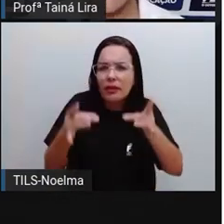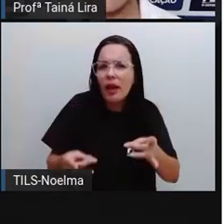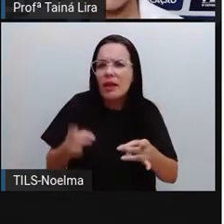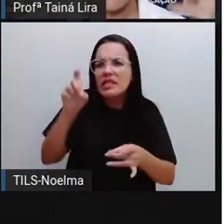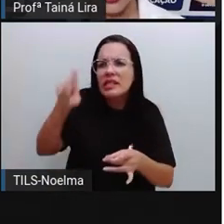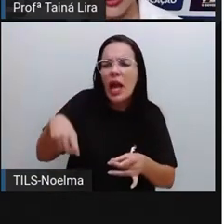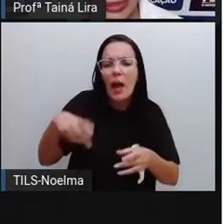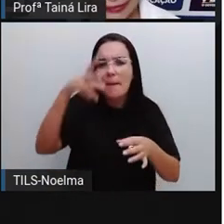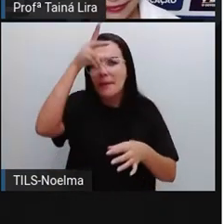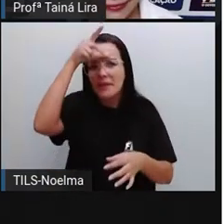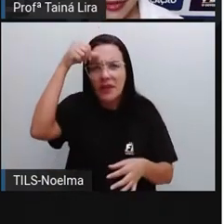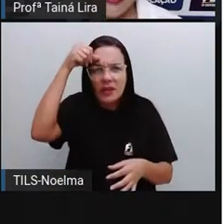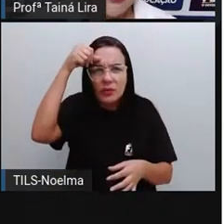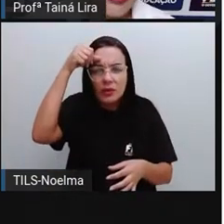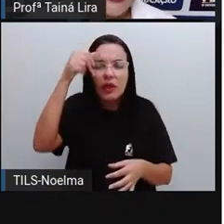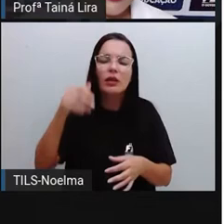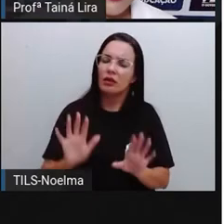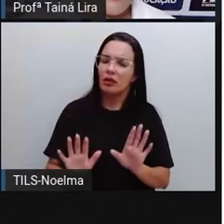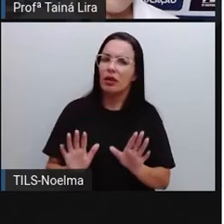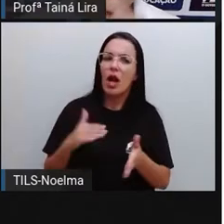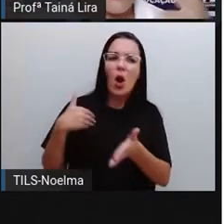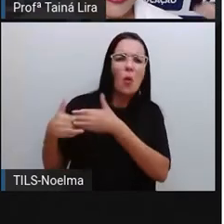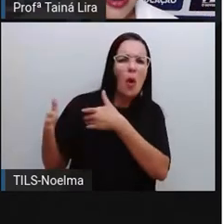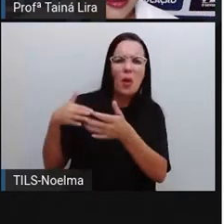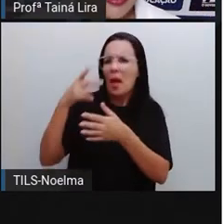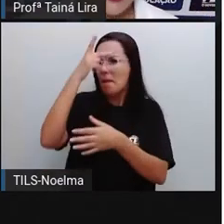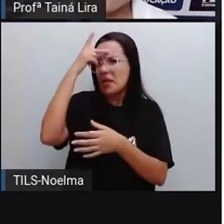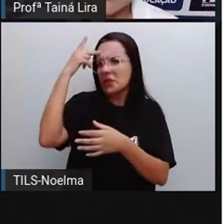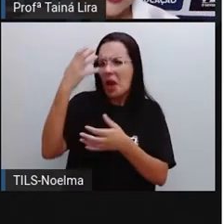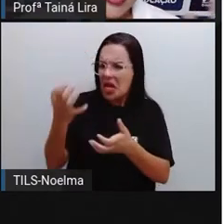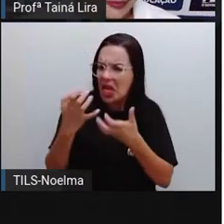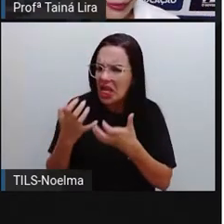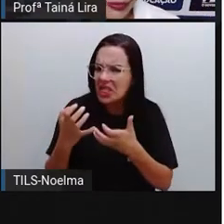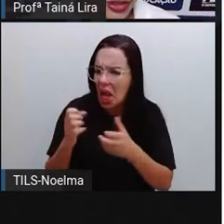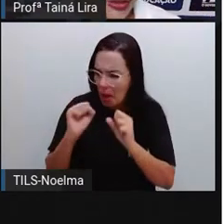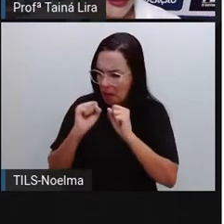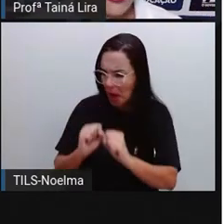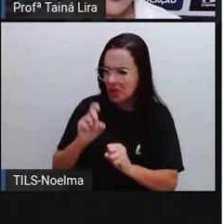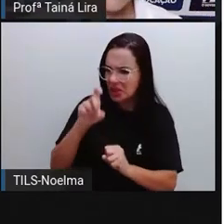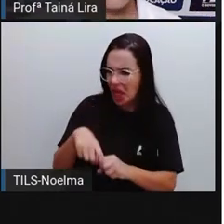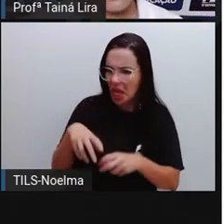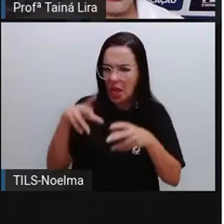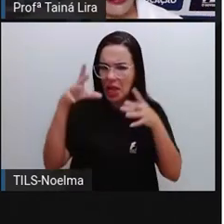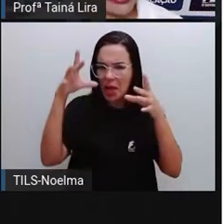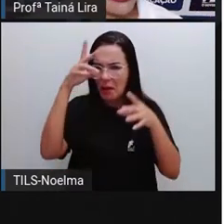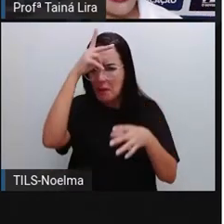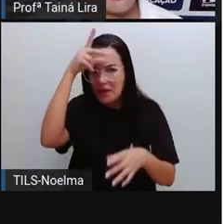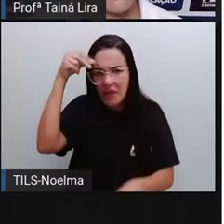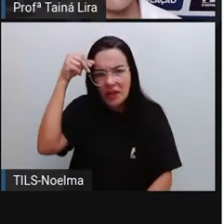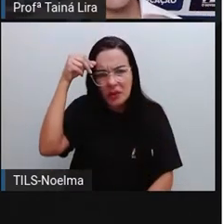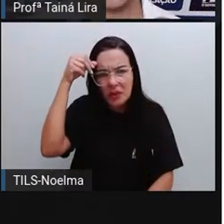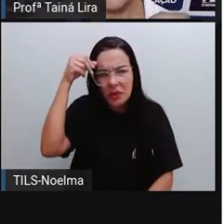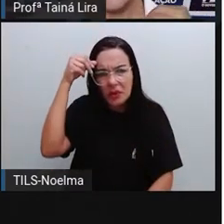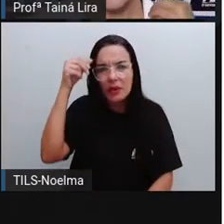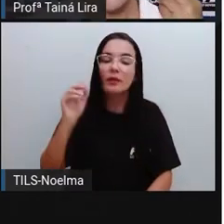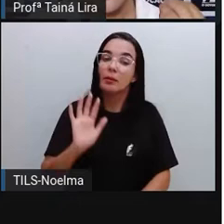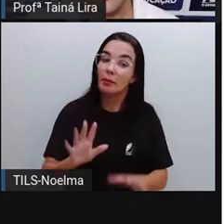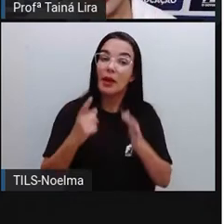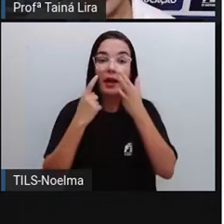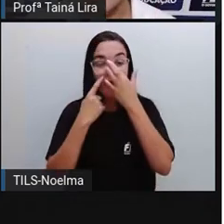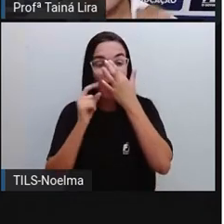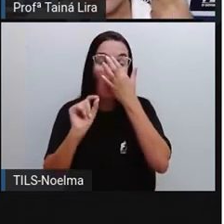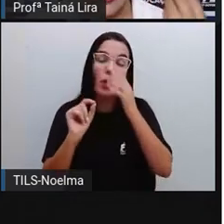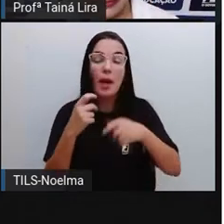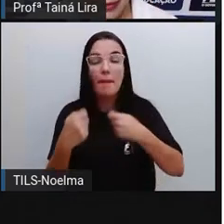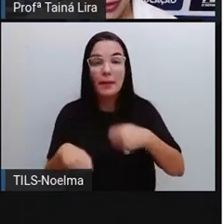Qualquer pessoa que quiser pode ser prefeito, então vamos ver, o que é que ele precisa